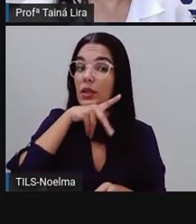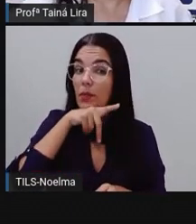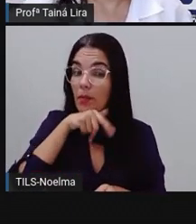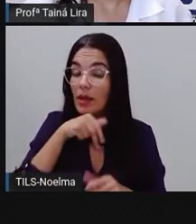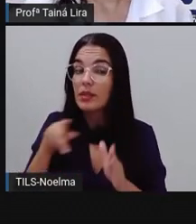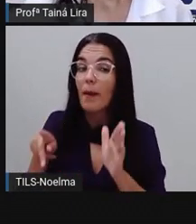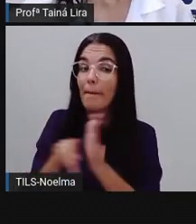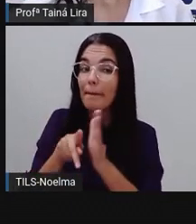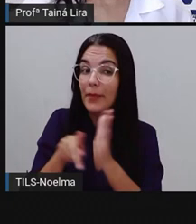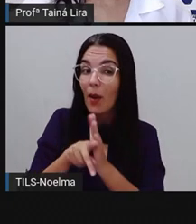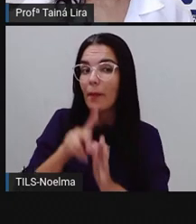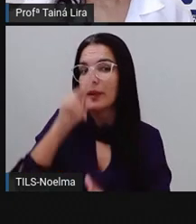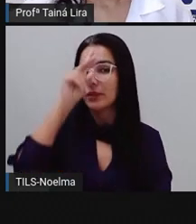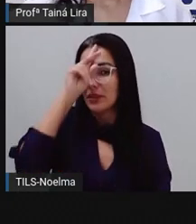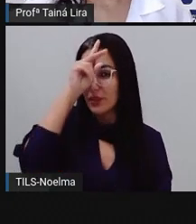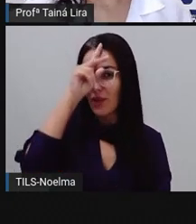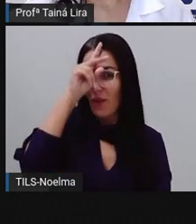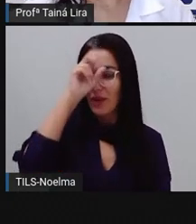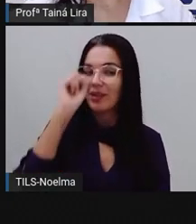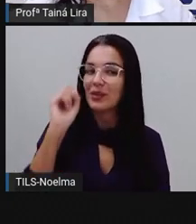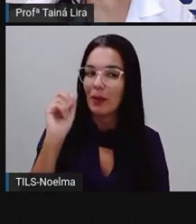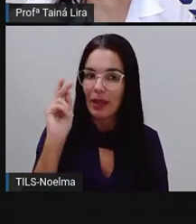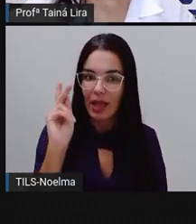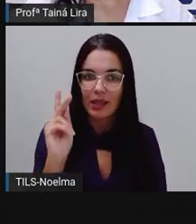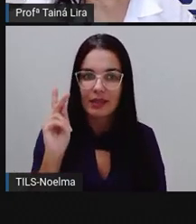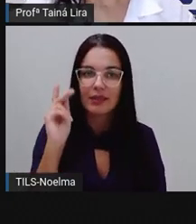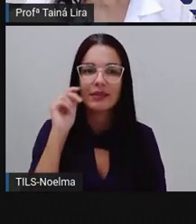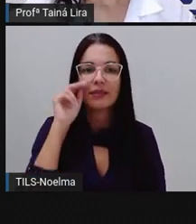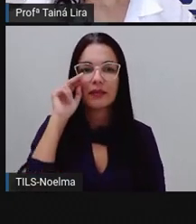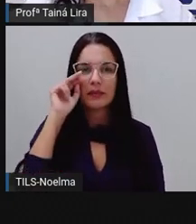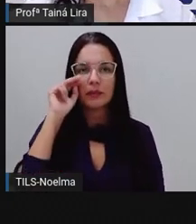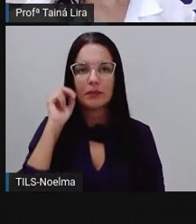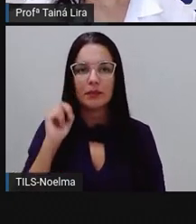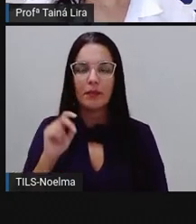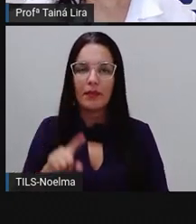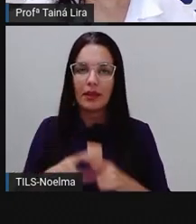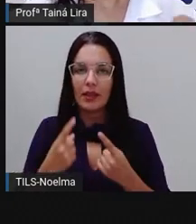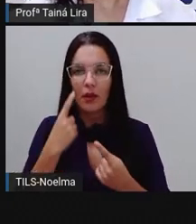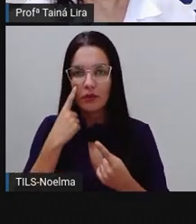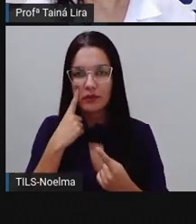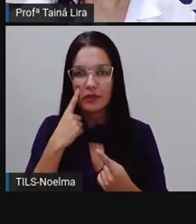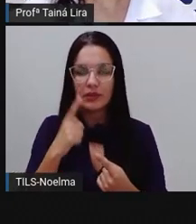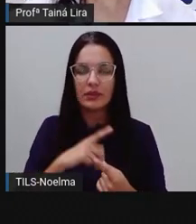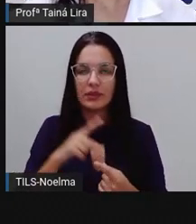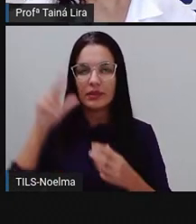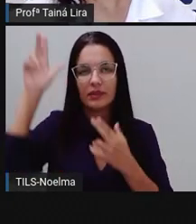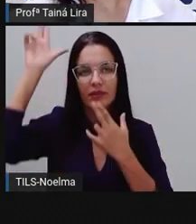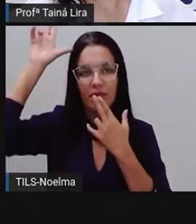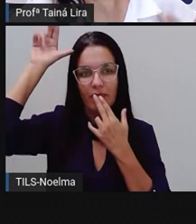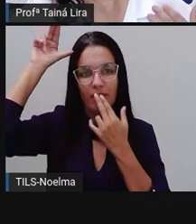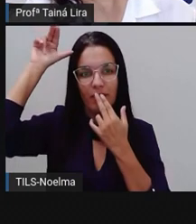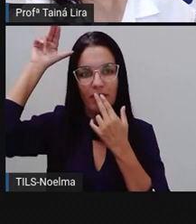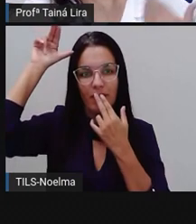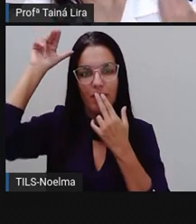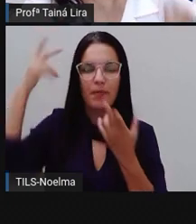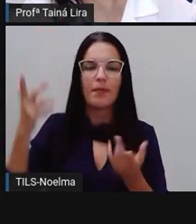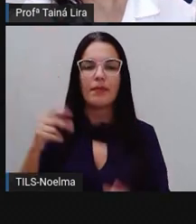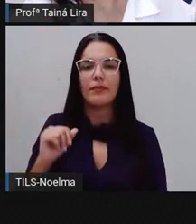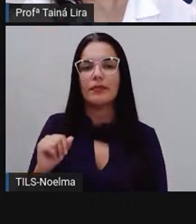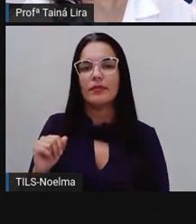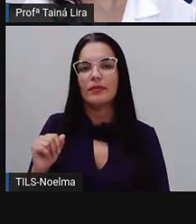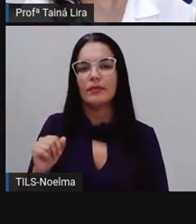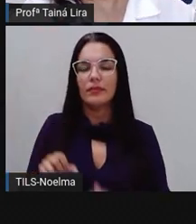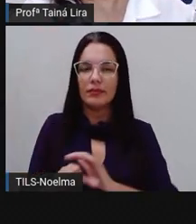aí dessa história, tá bom? Então nesse caso aqui, apareceu lá a lebre e a tartaruga, que são os dois